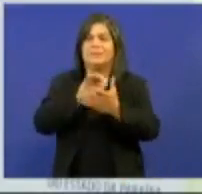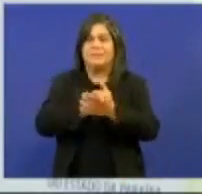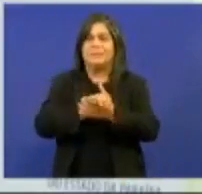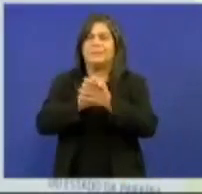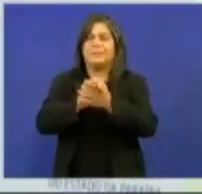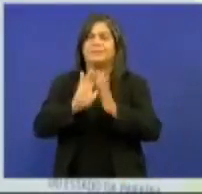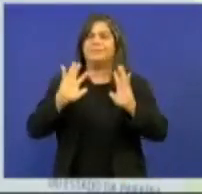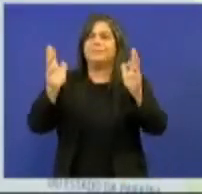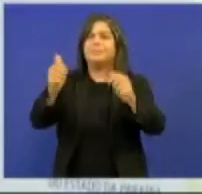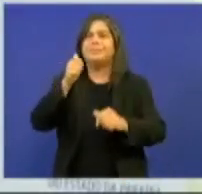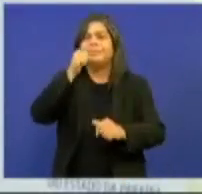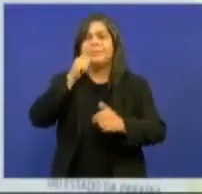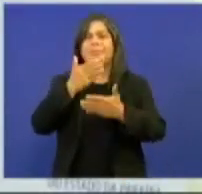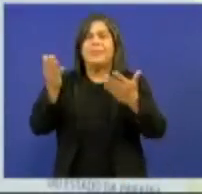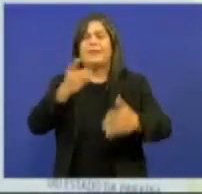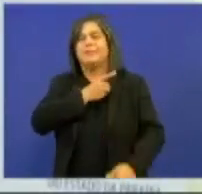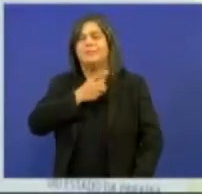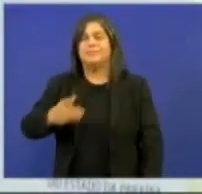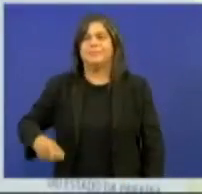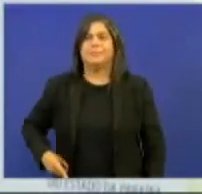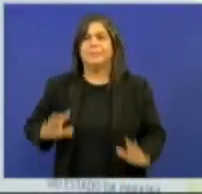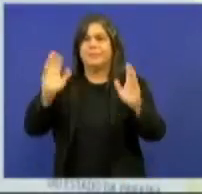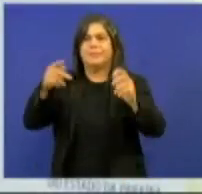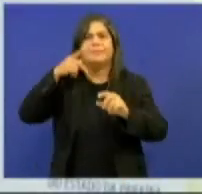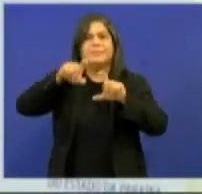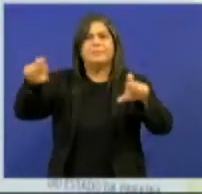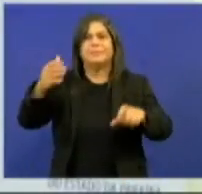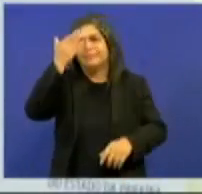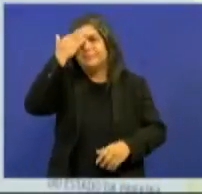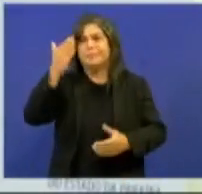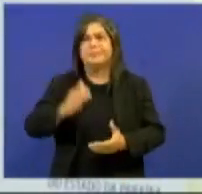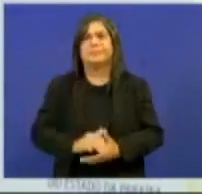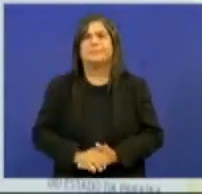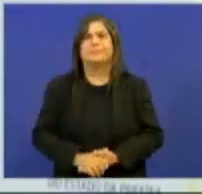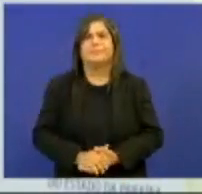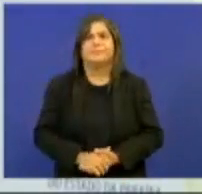parabenizar a todas as deputadas e as mulheres paraibanas. Com a palavra. Com Com aisons. Obrigado.